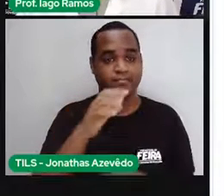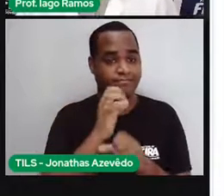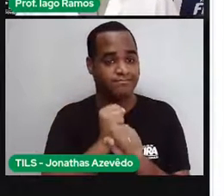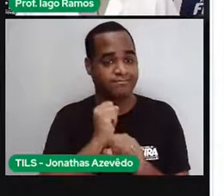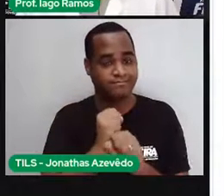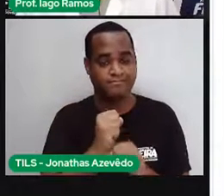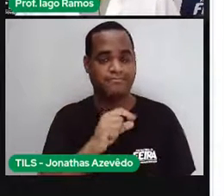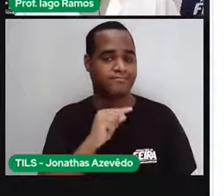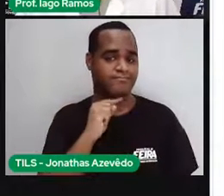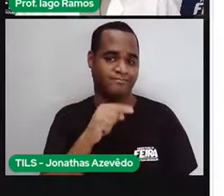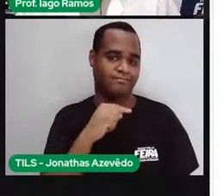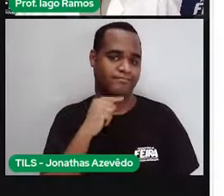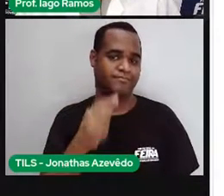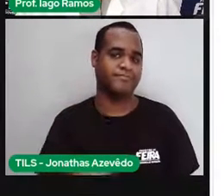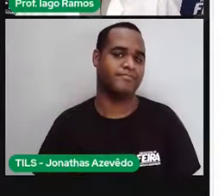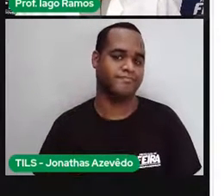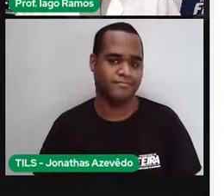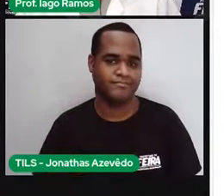não é interessante.